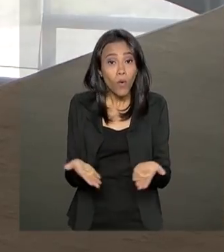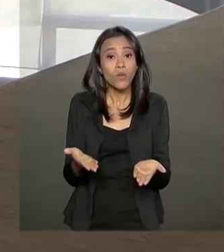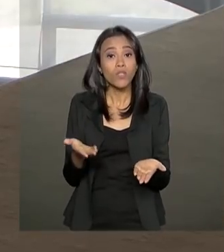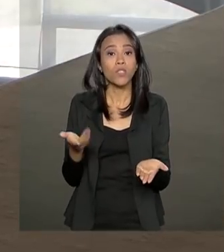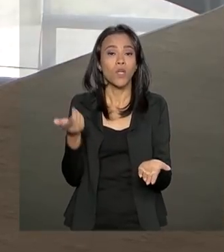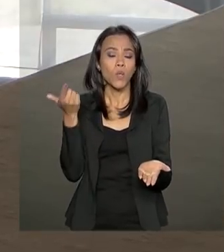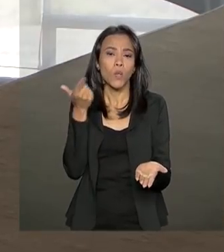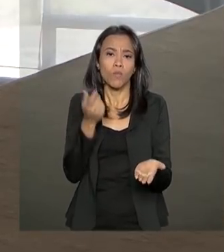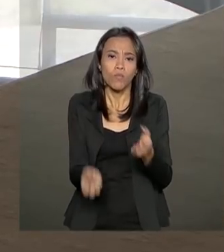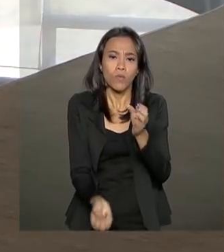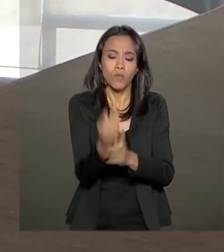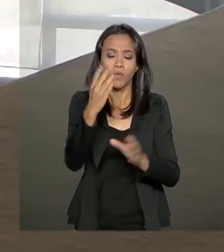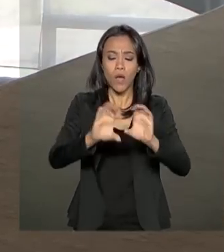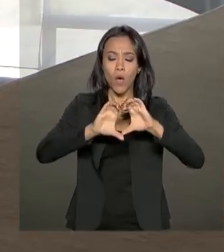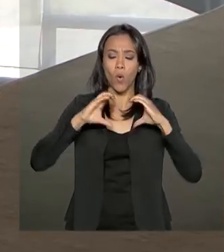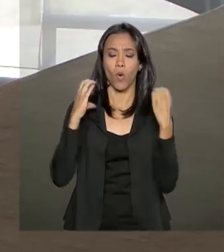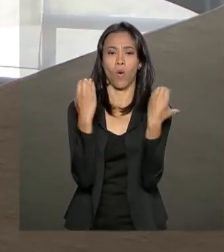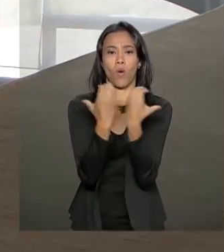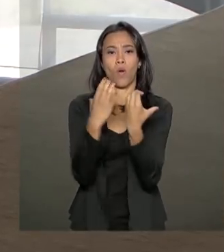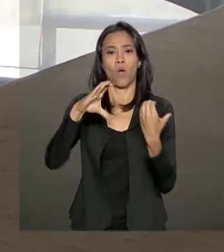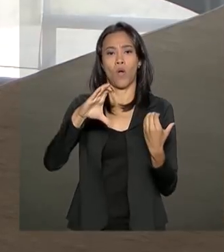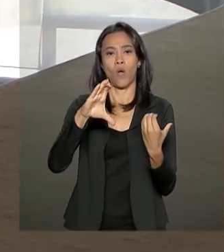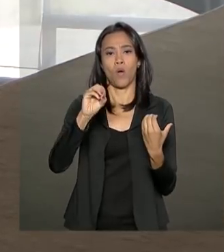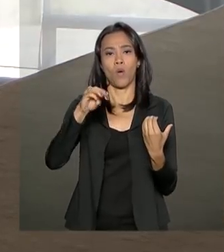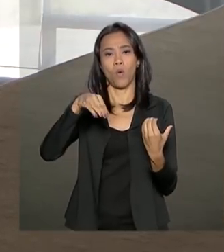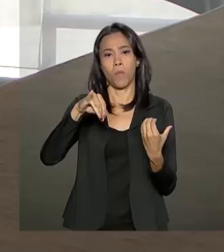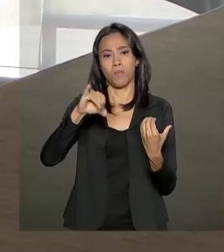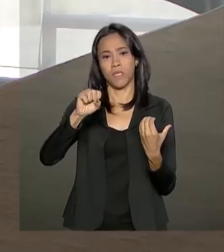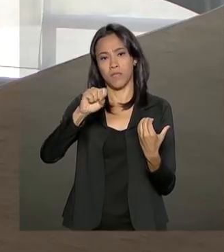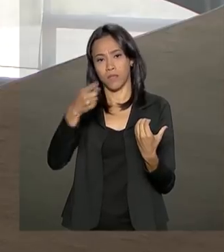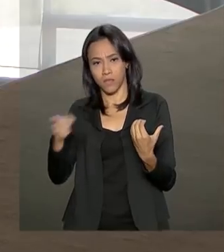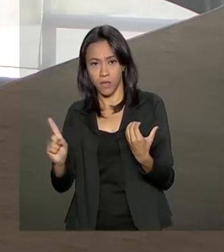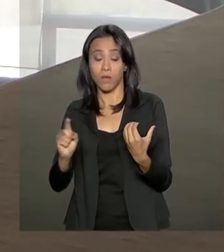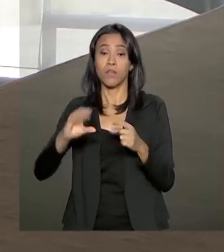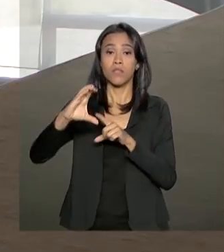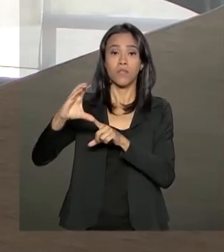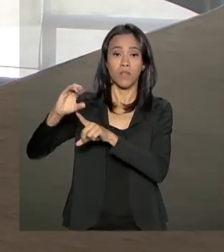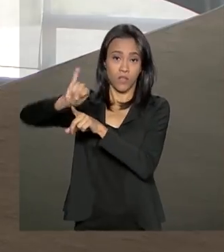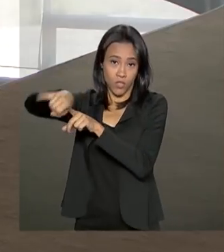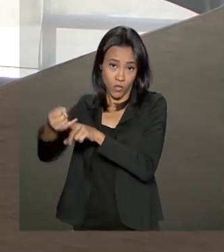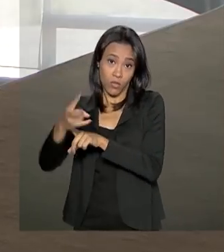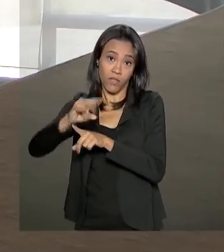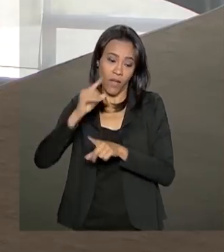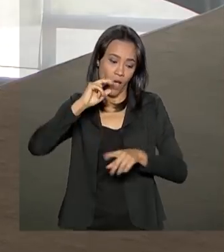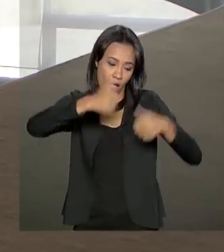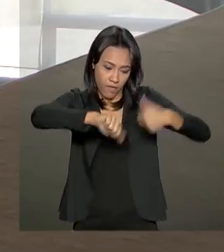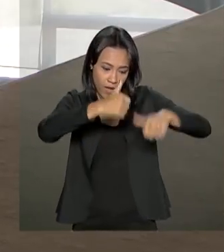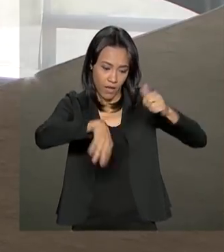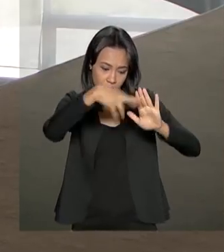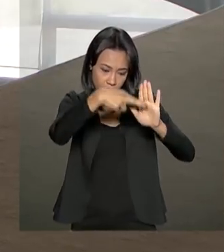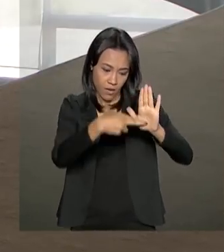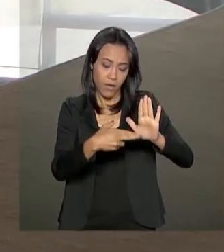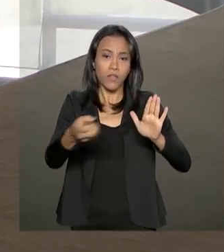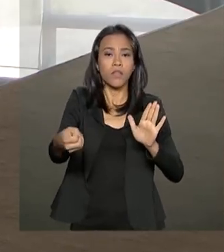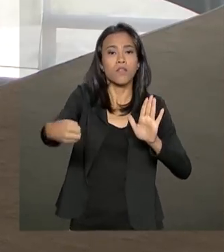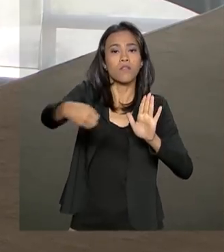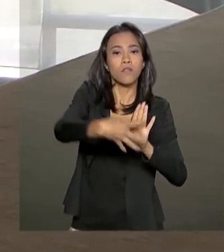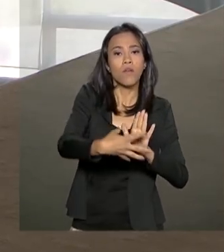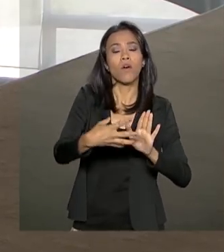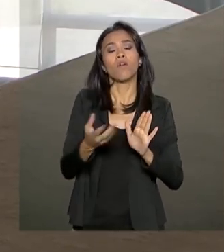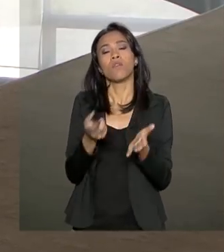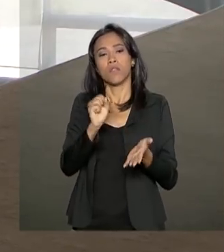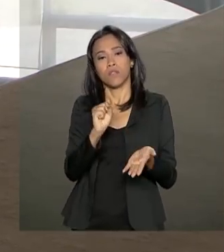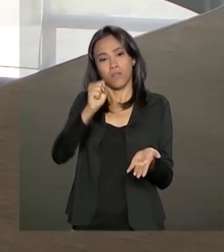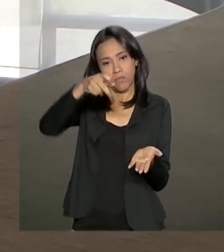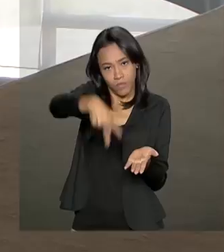Comissão de Constituição e Justiça que vai analisar a constitucionalidade da nova Previdência. Essa é a primeira etapa